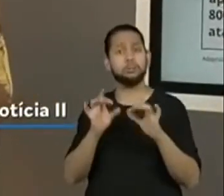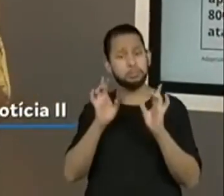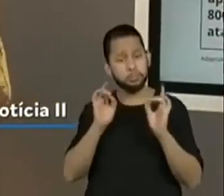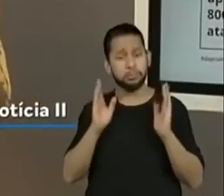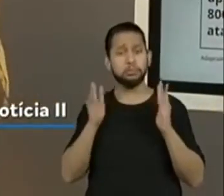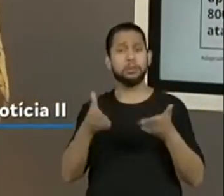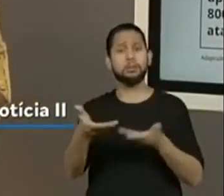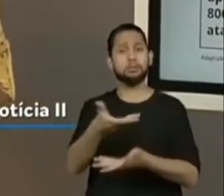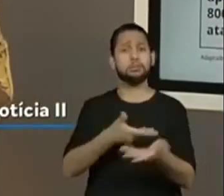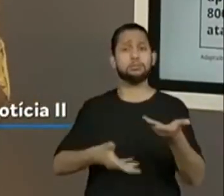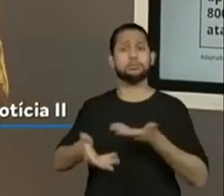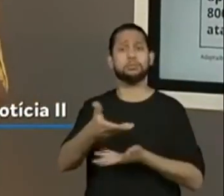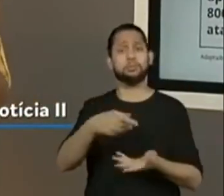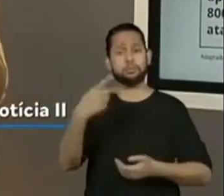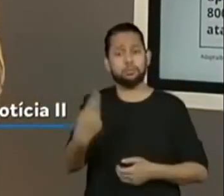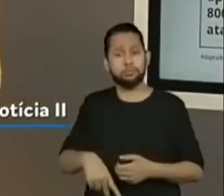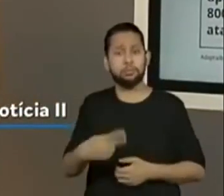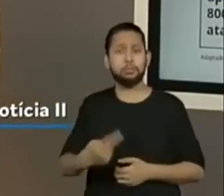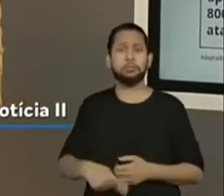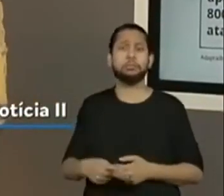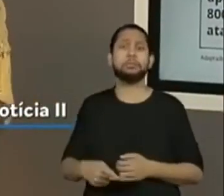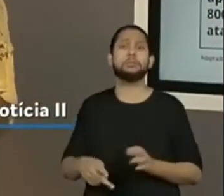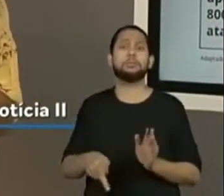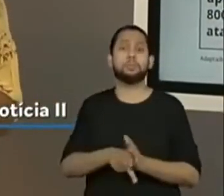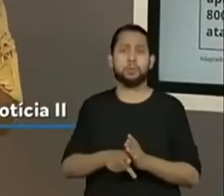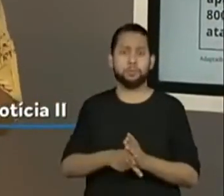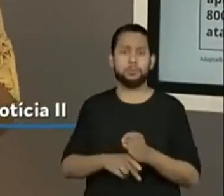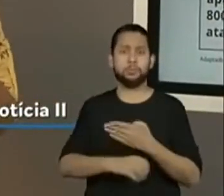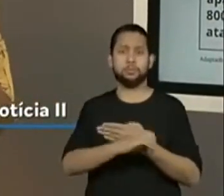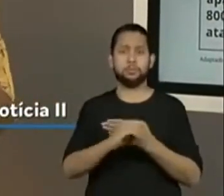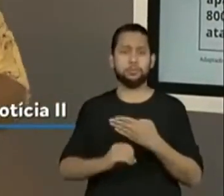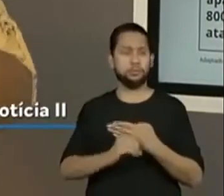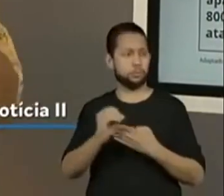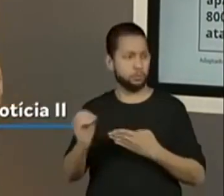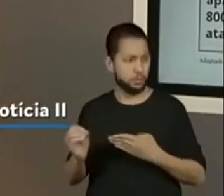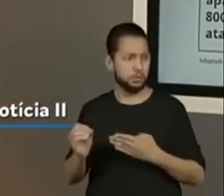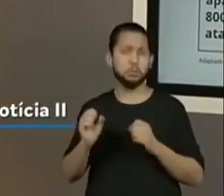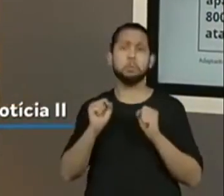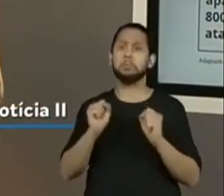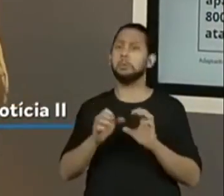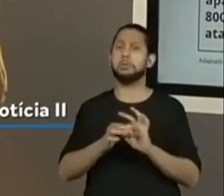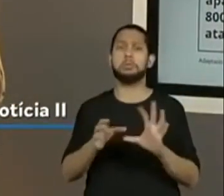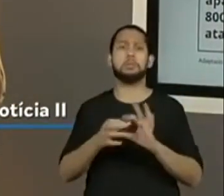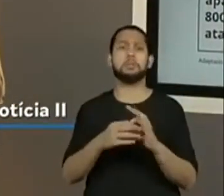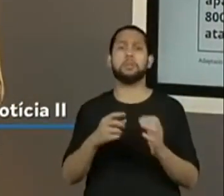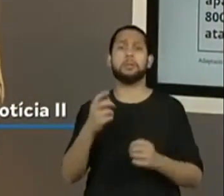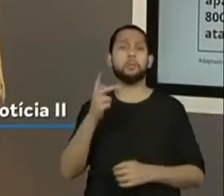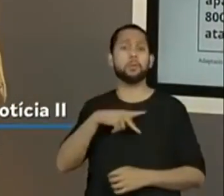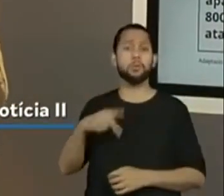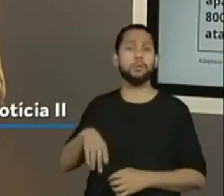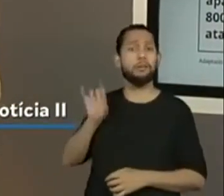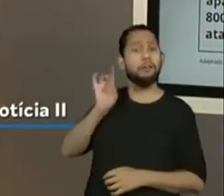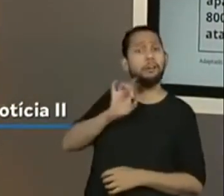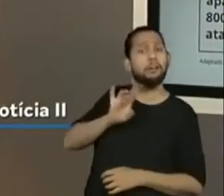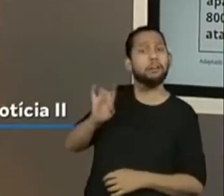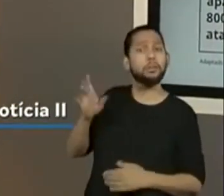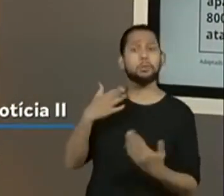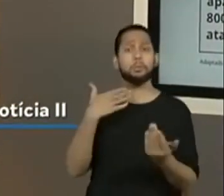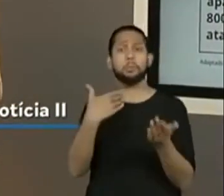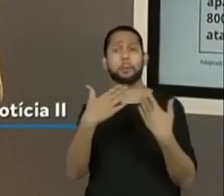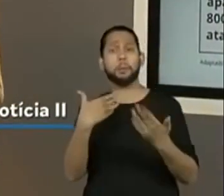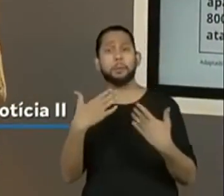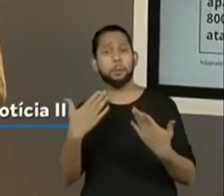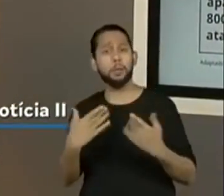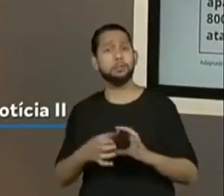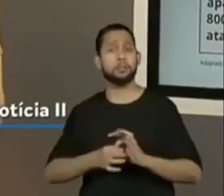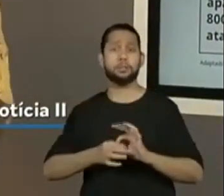especialmente aqui para o Centro de Mídia. As redes sociais do Centro de Mídia também, que sempre vocês gostam de compartilhar. E nós ficamos